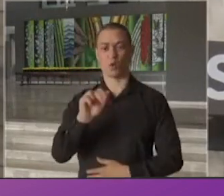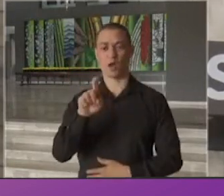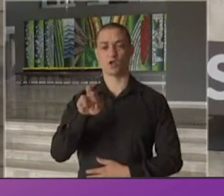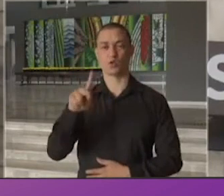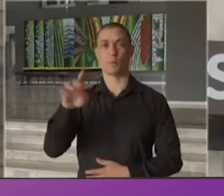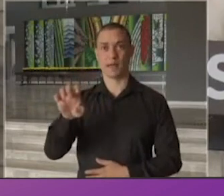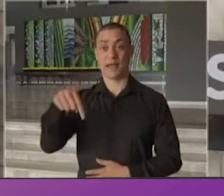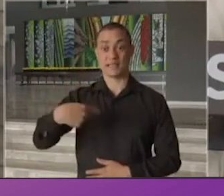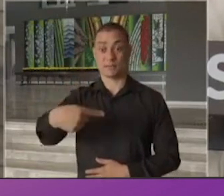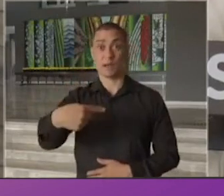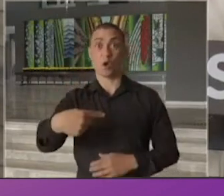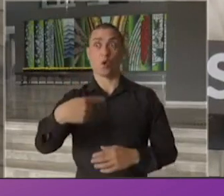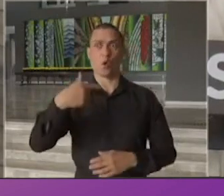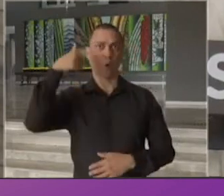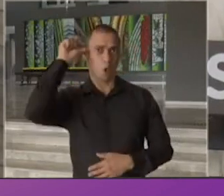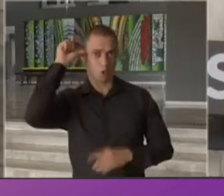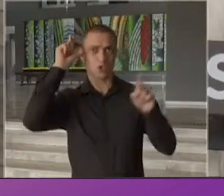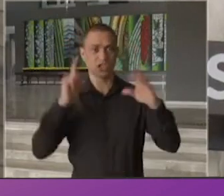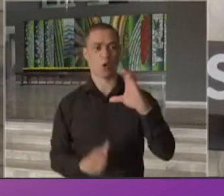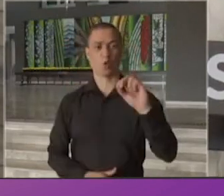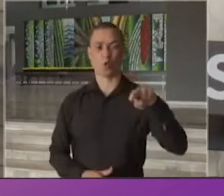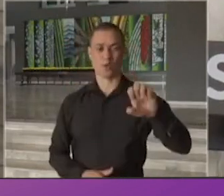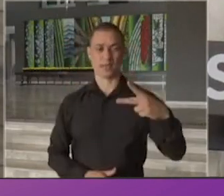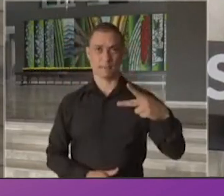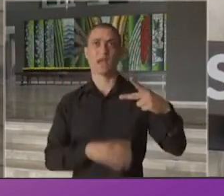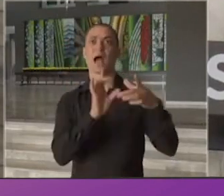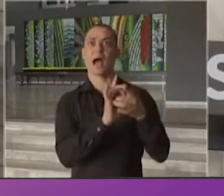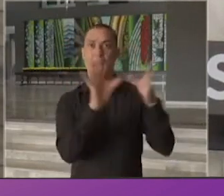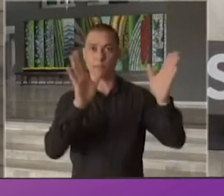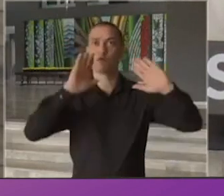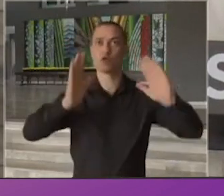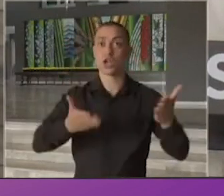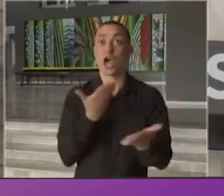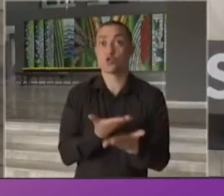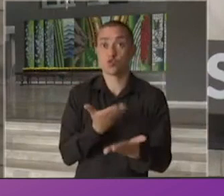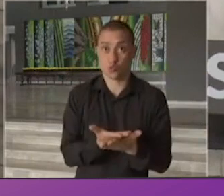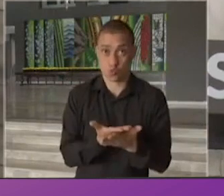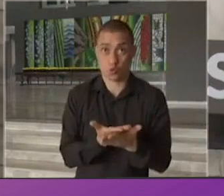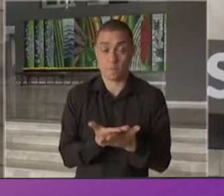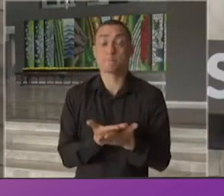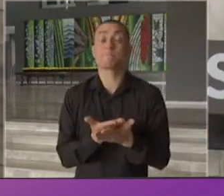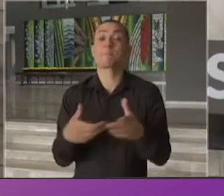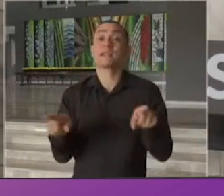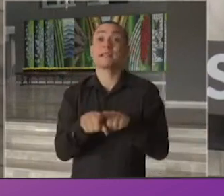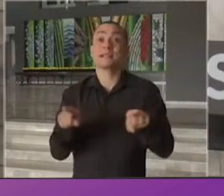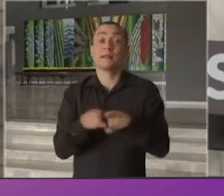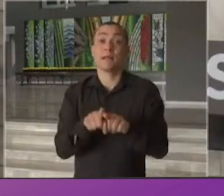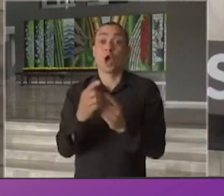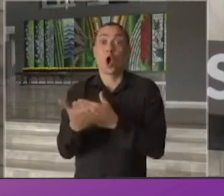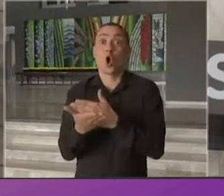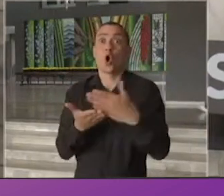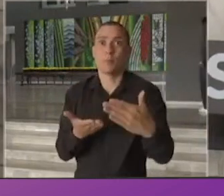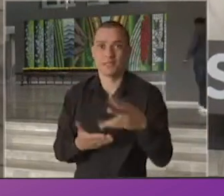onde foi aprovado pelo Conepe oficialmente a inclusão de Guaxupé no estudo, e também um início,